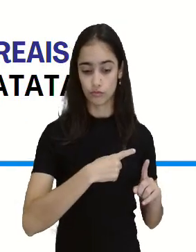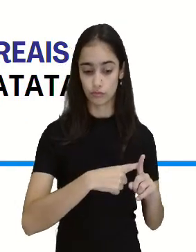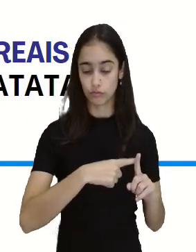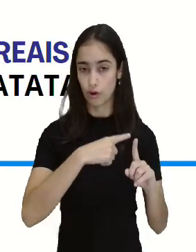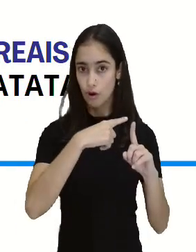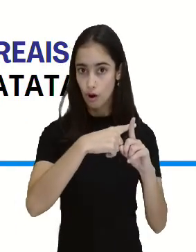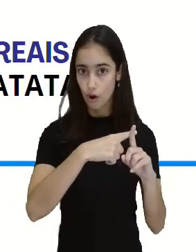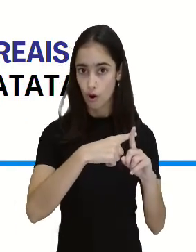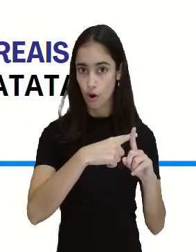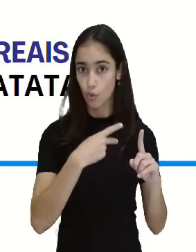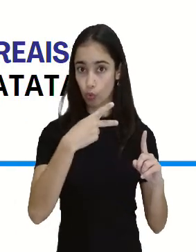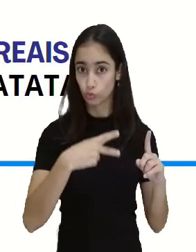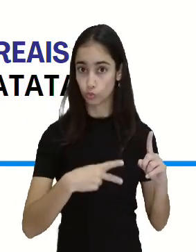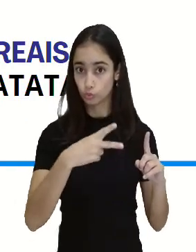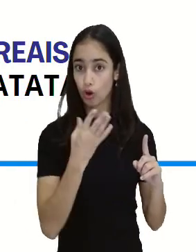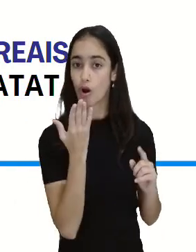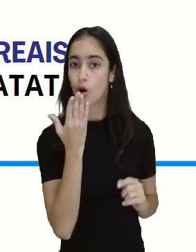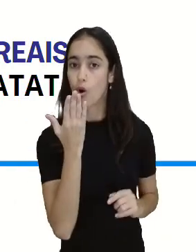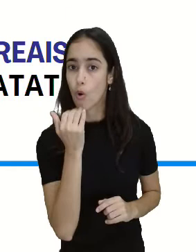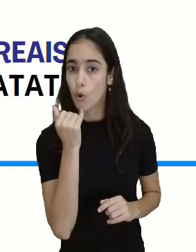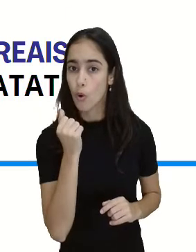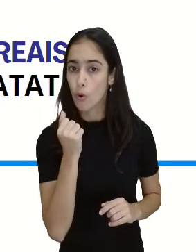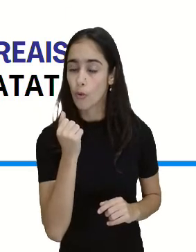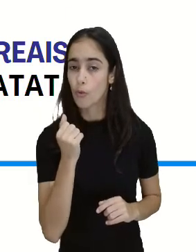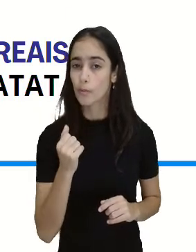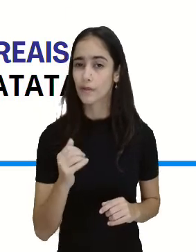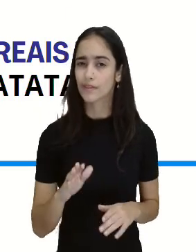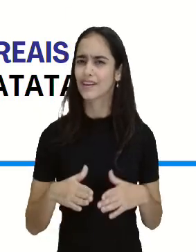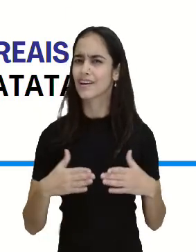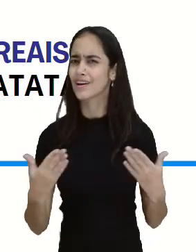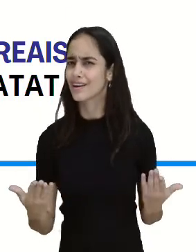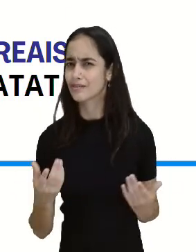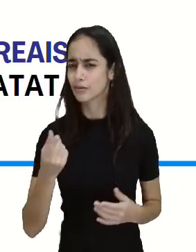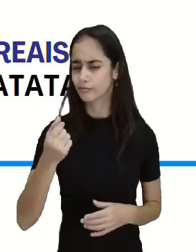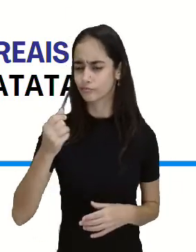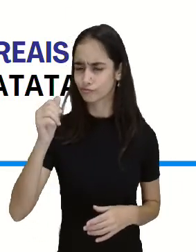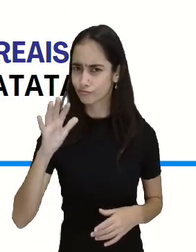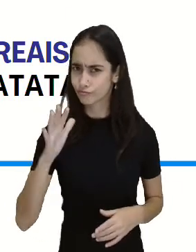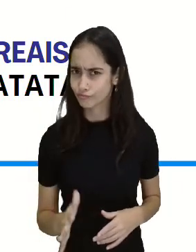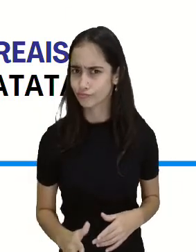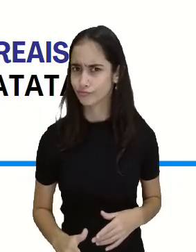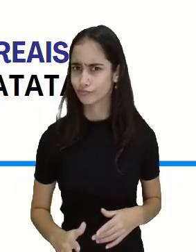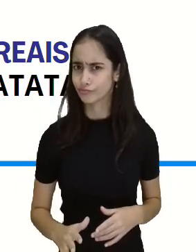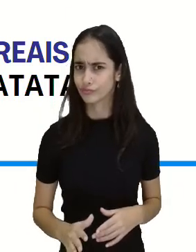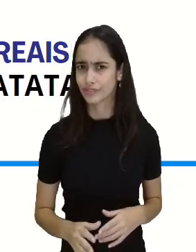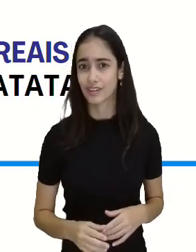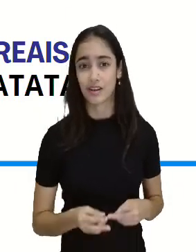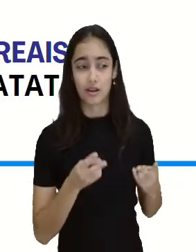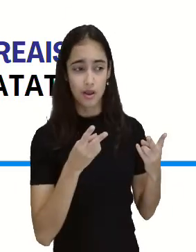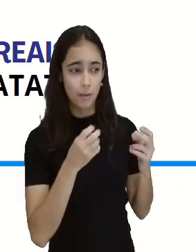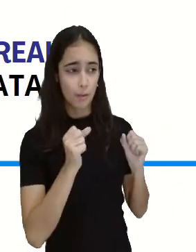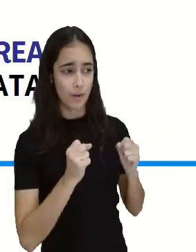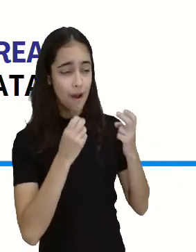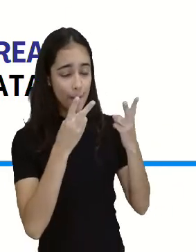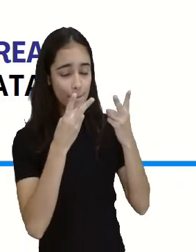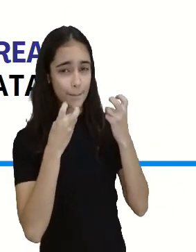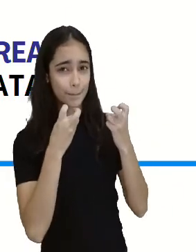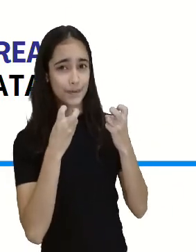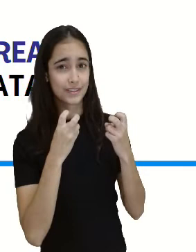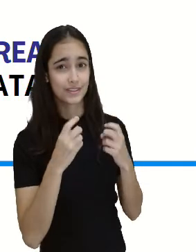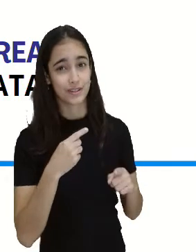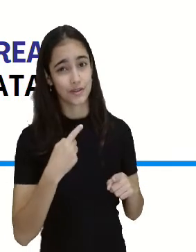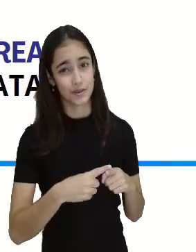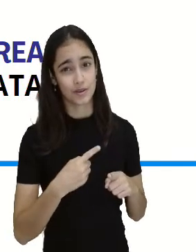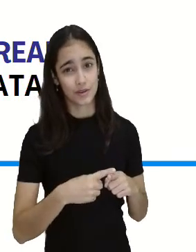Não é? Dá para eles perceberem. E isso acontece, olha aí, no dia a dia, não é? No dia a dia, isso mesmo, professora